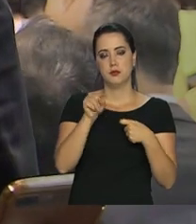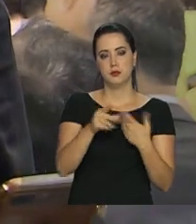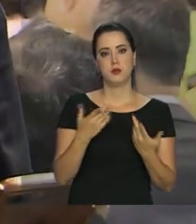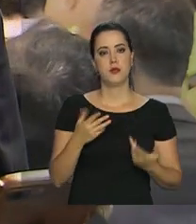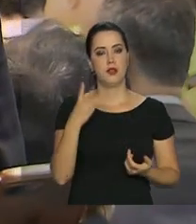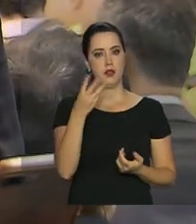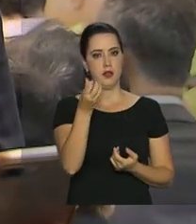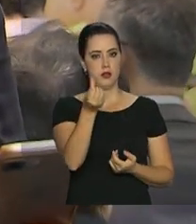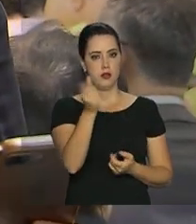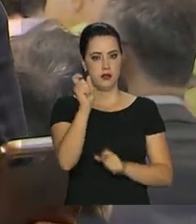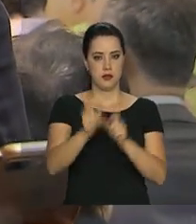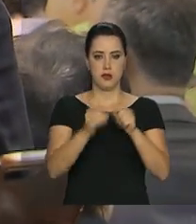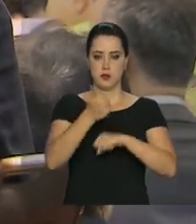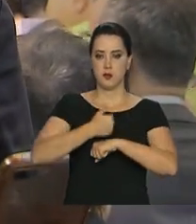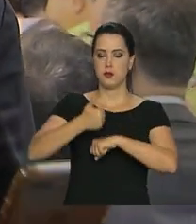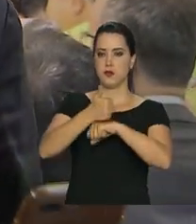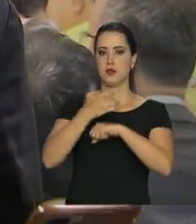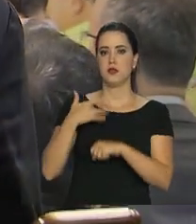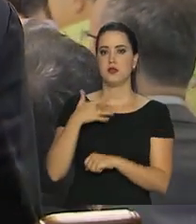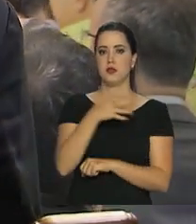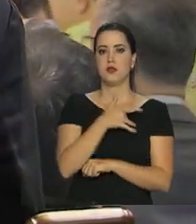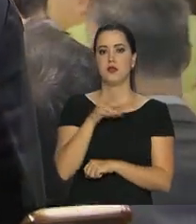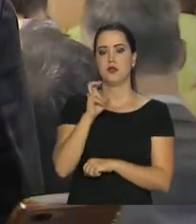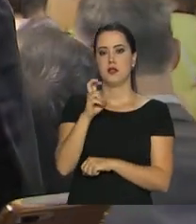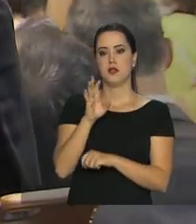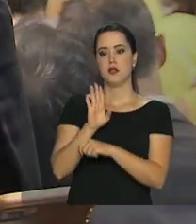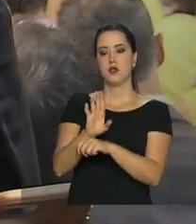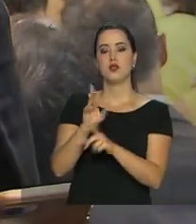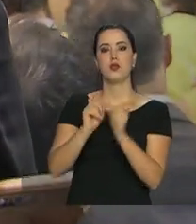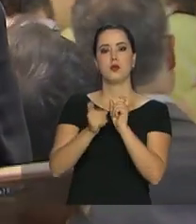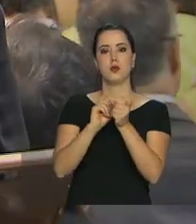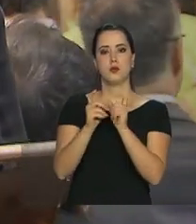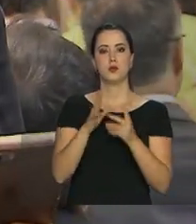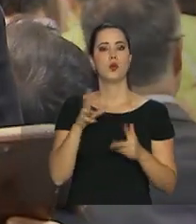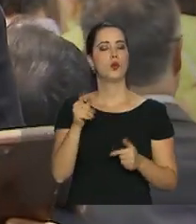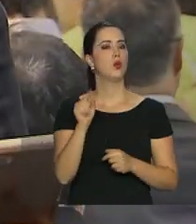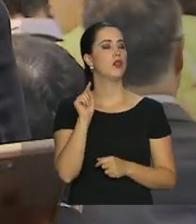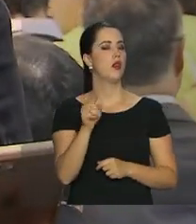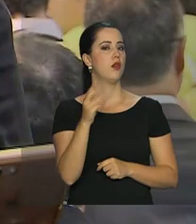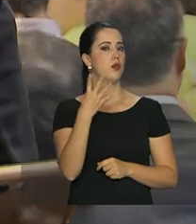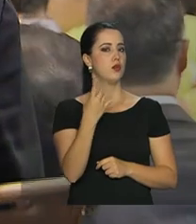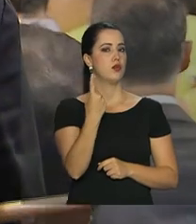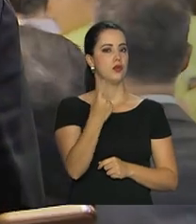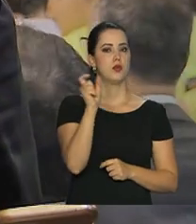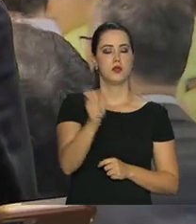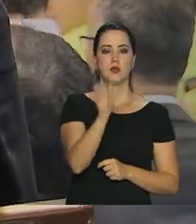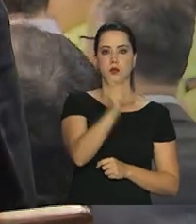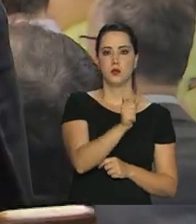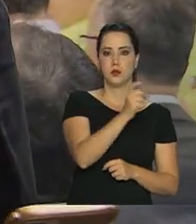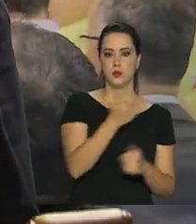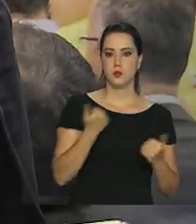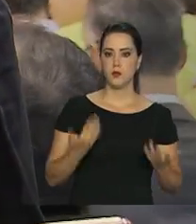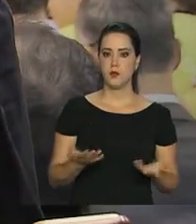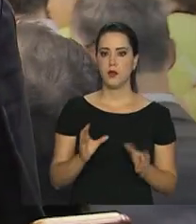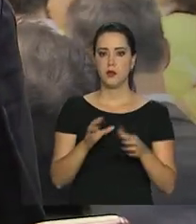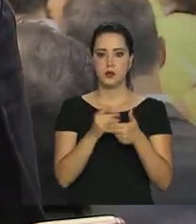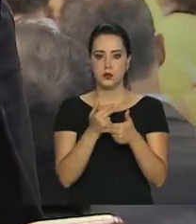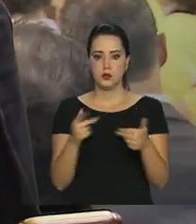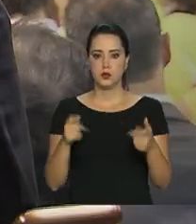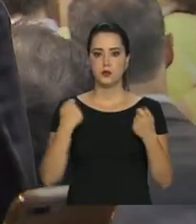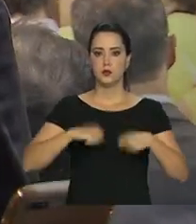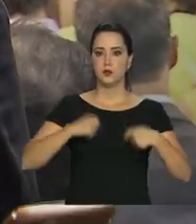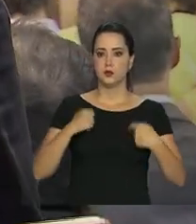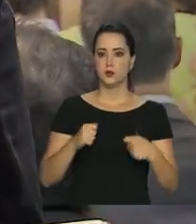profissionais de saúde e 5 de apoio administrativo, totalizando 41 pessoas. Os materiais